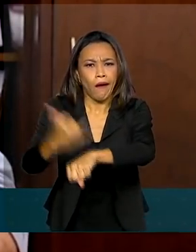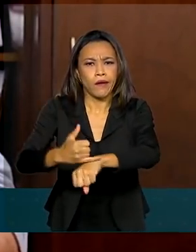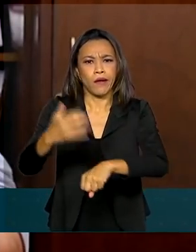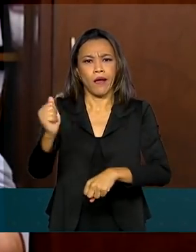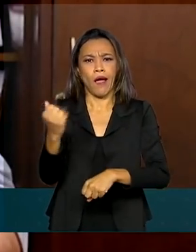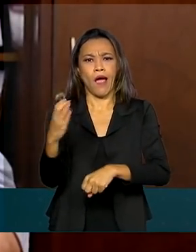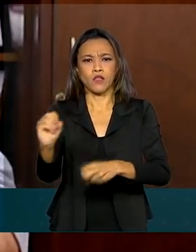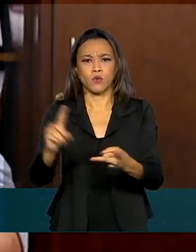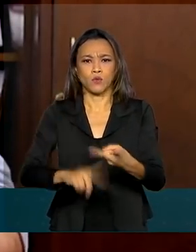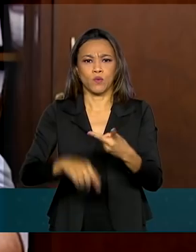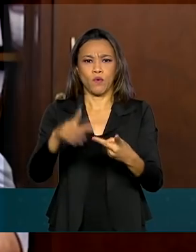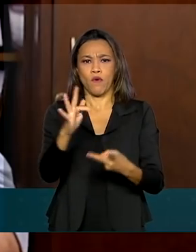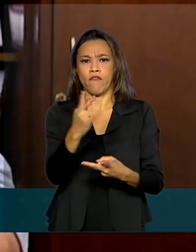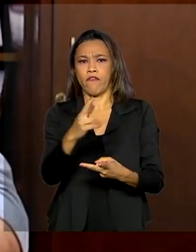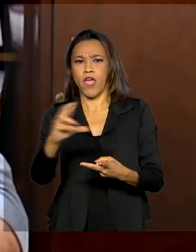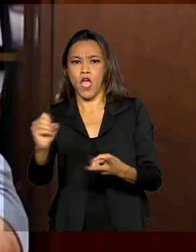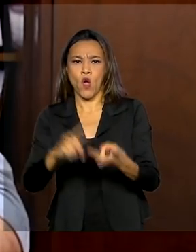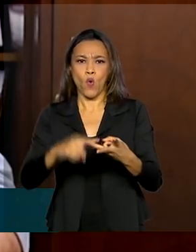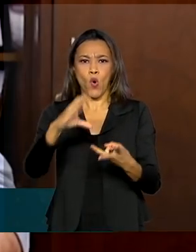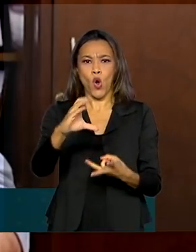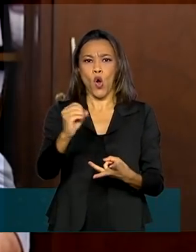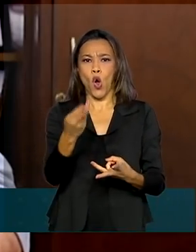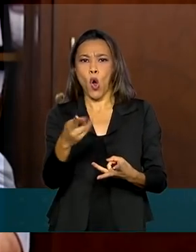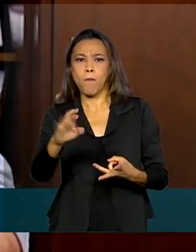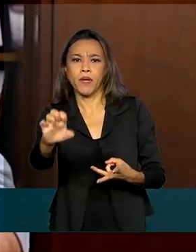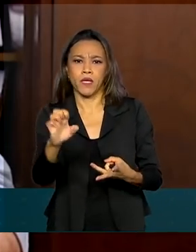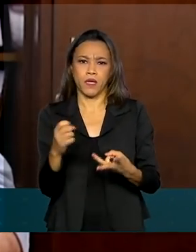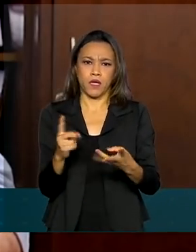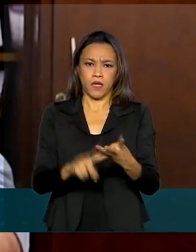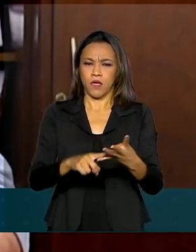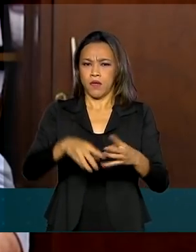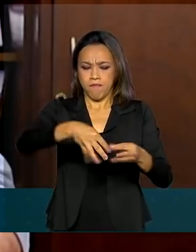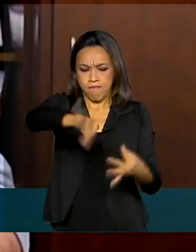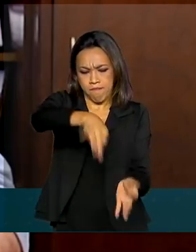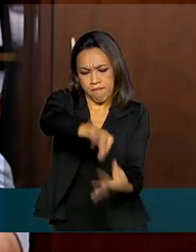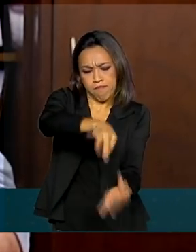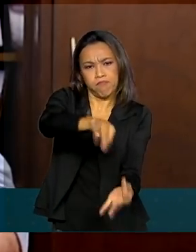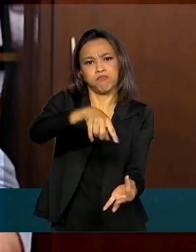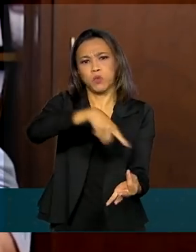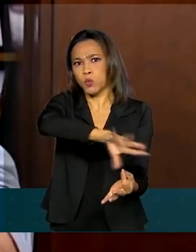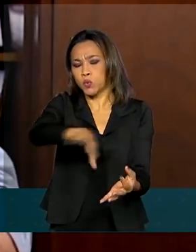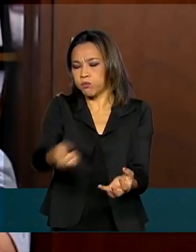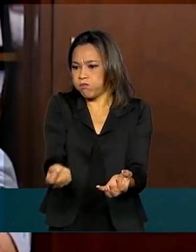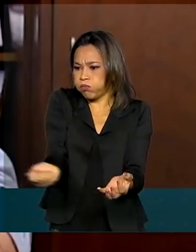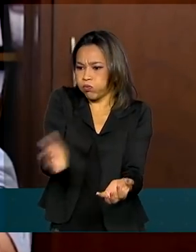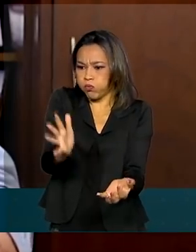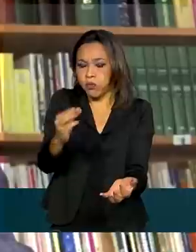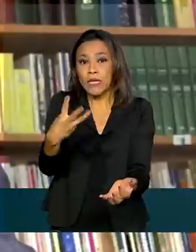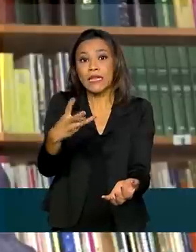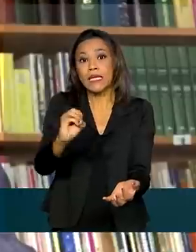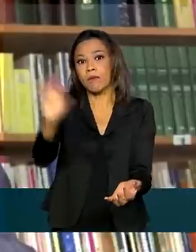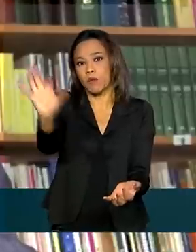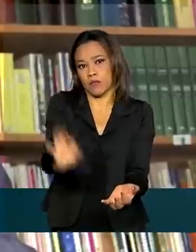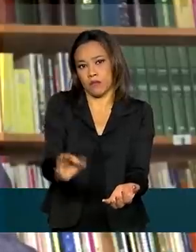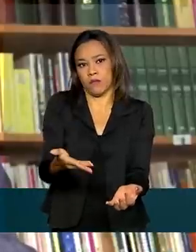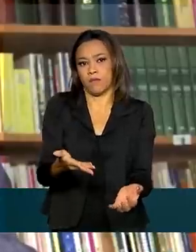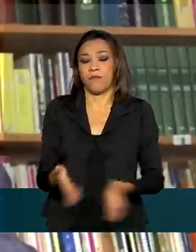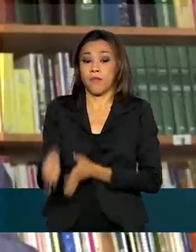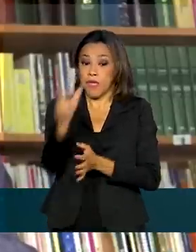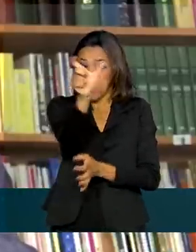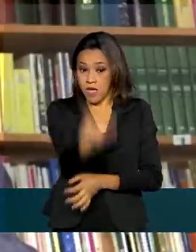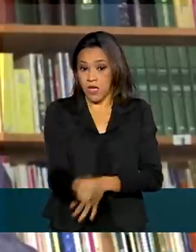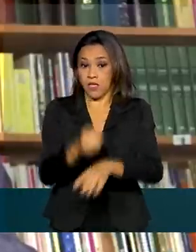ferro, cobre, principalmente resinas plásticas, embalagens também. Aumentos superiores a 30%. Para este